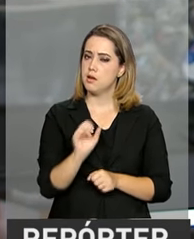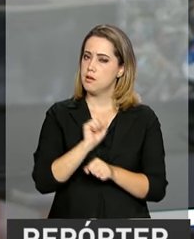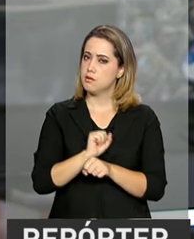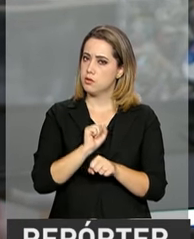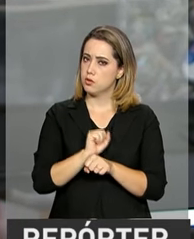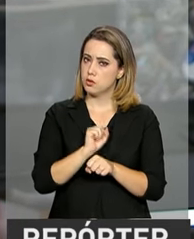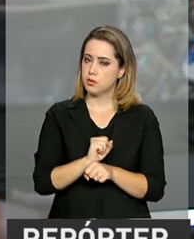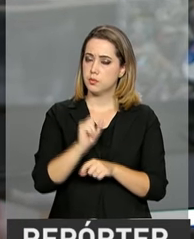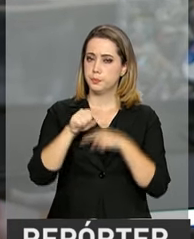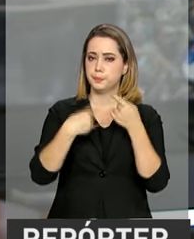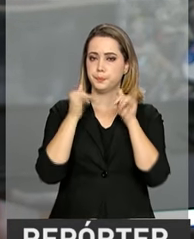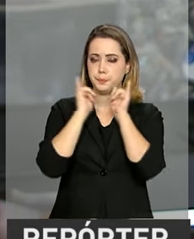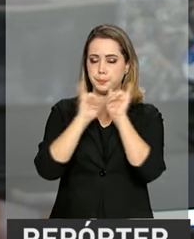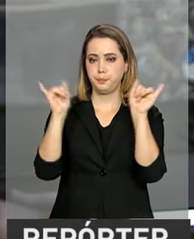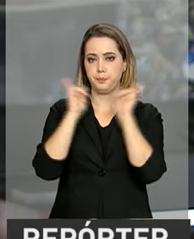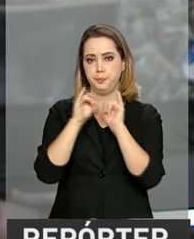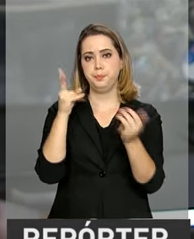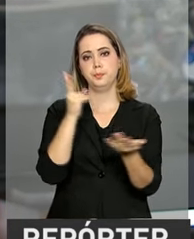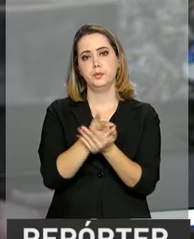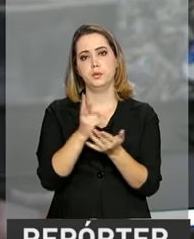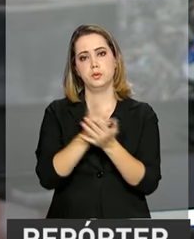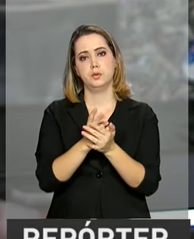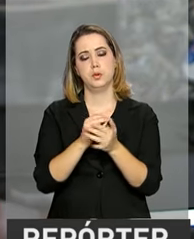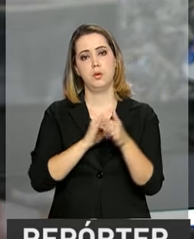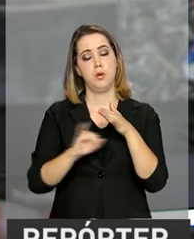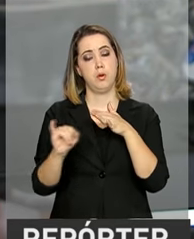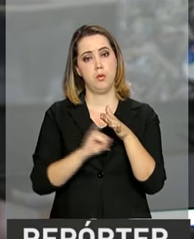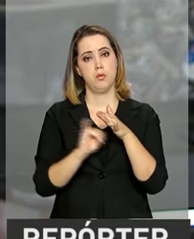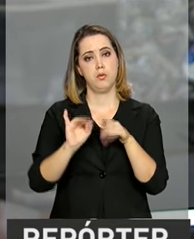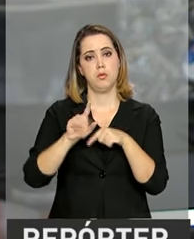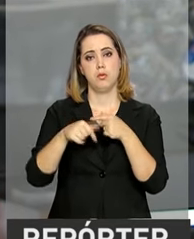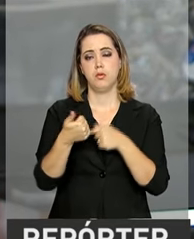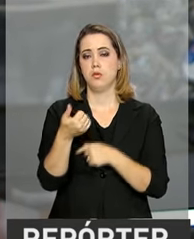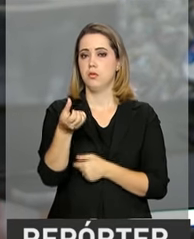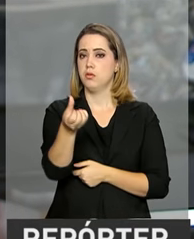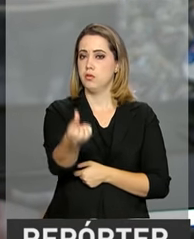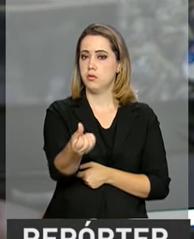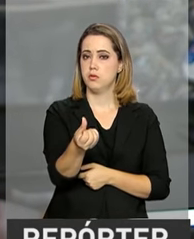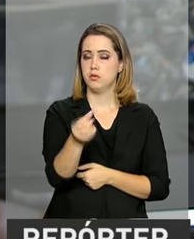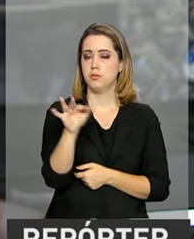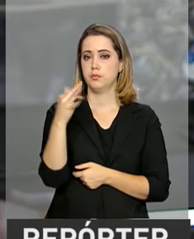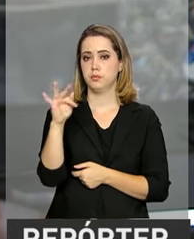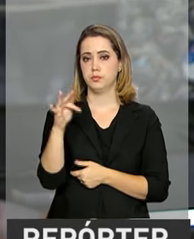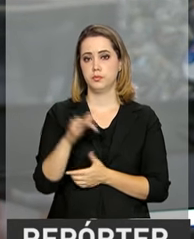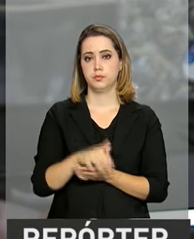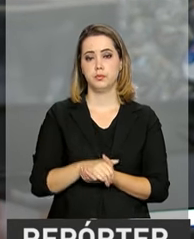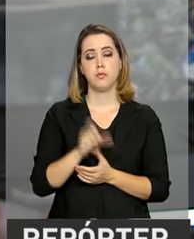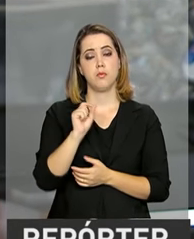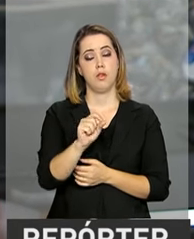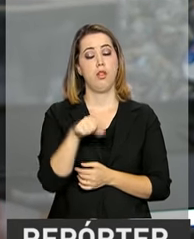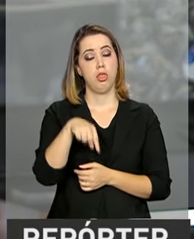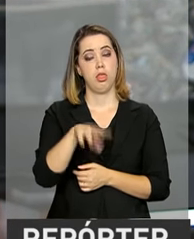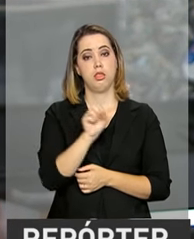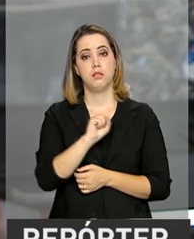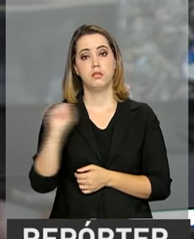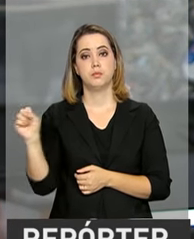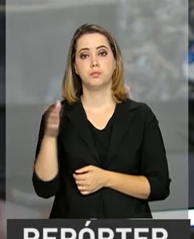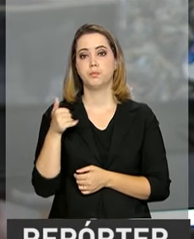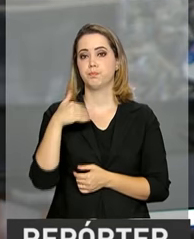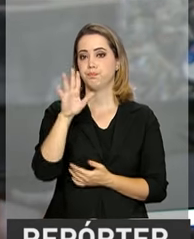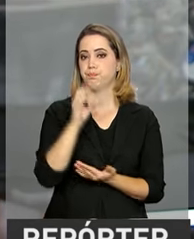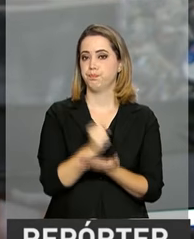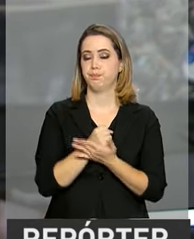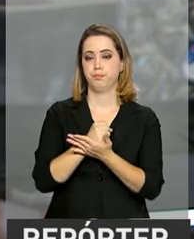publicado pelas próprias instituições a partir do dia 16 de fevereiro. Neste semestre foram